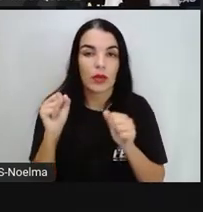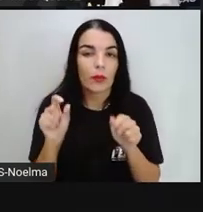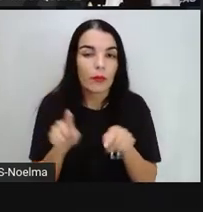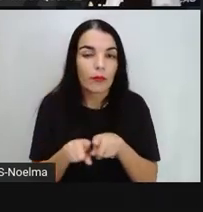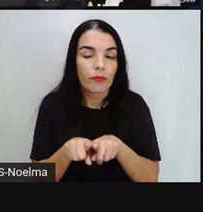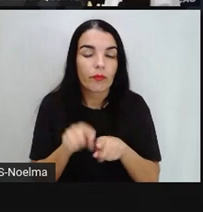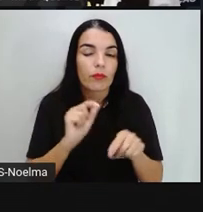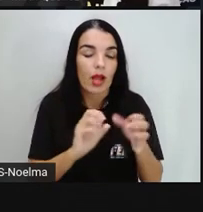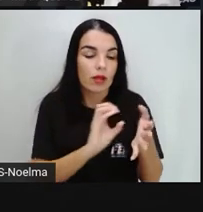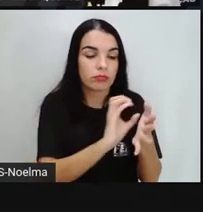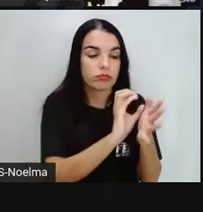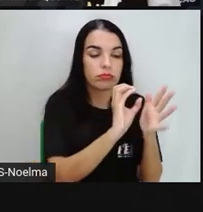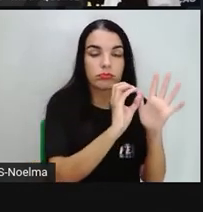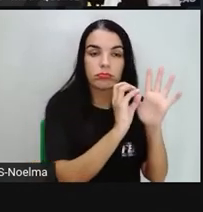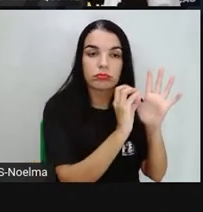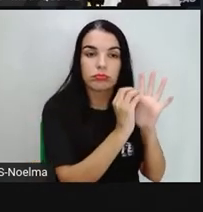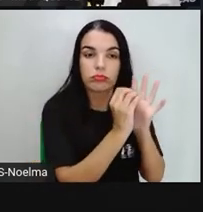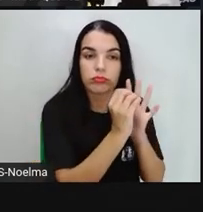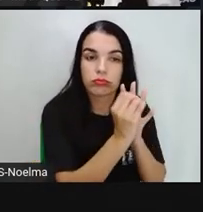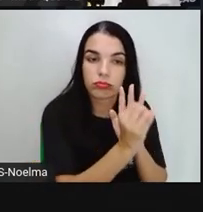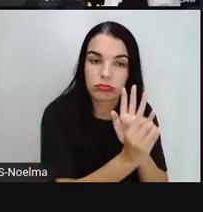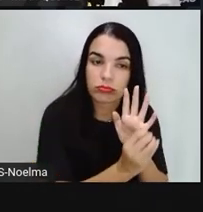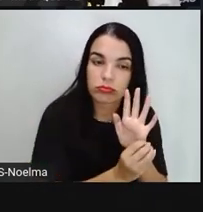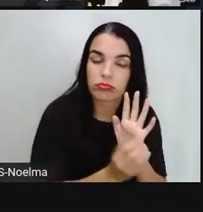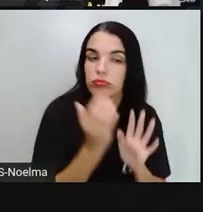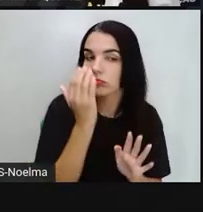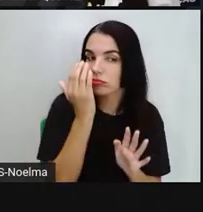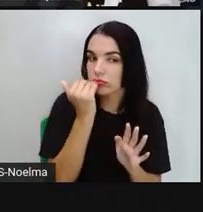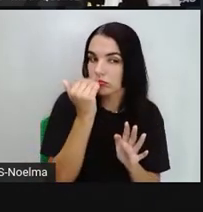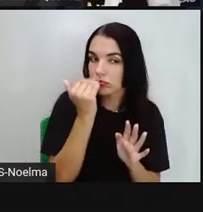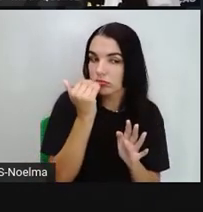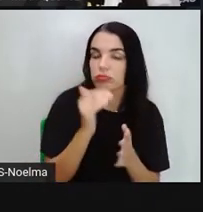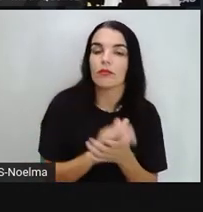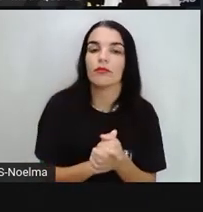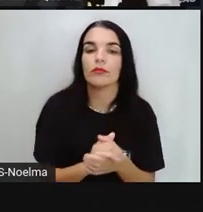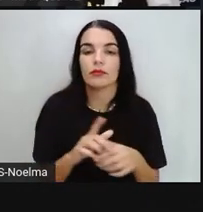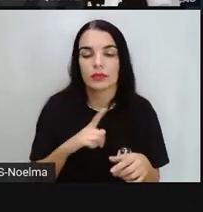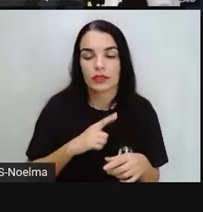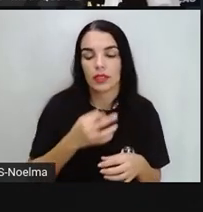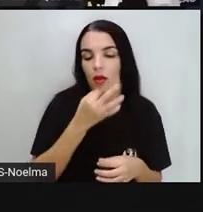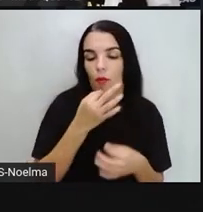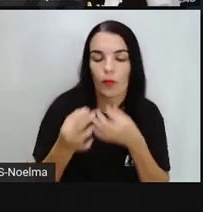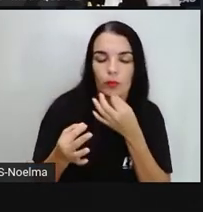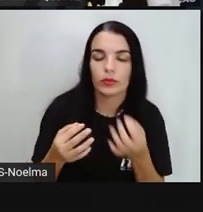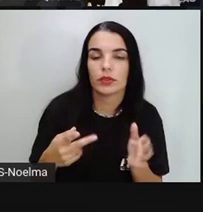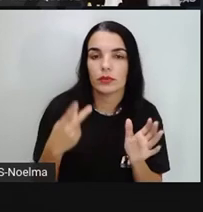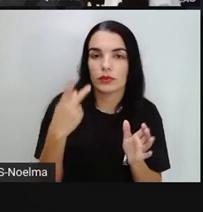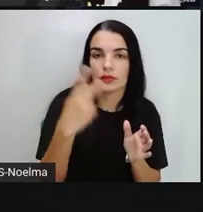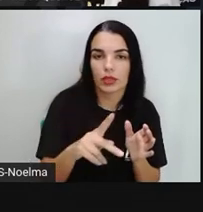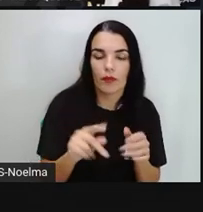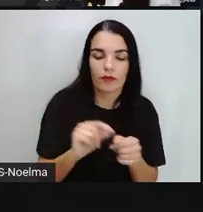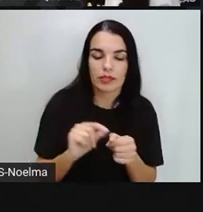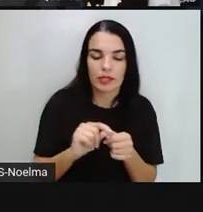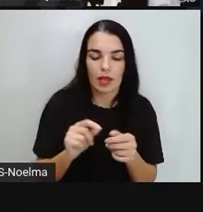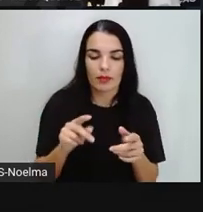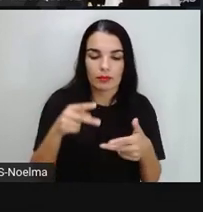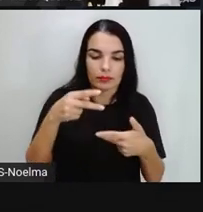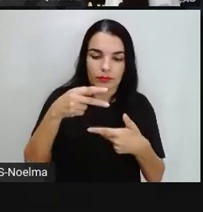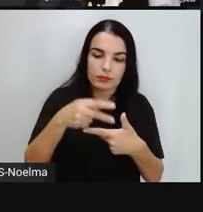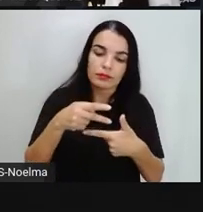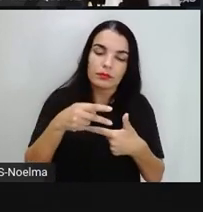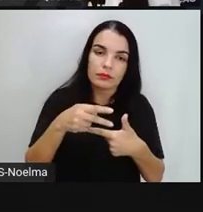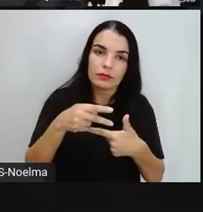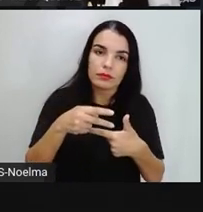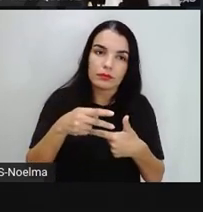alimentar. E também nós temos lá as dicas de como fazer o seu tangrã. Essas aulas, elas